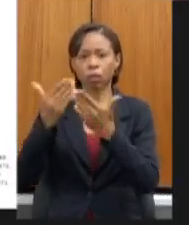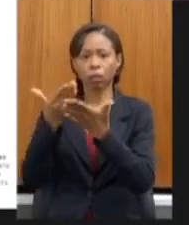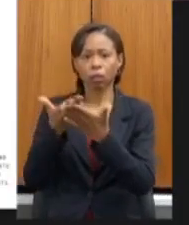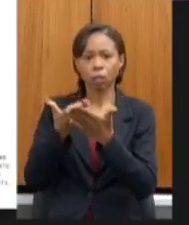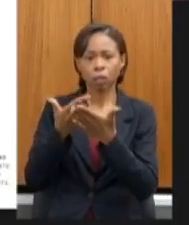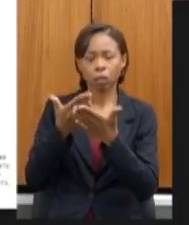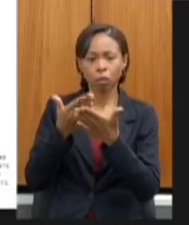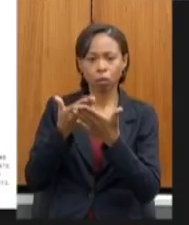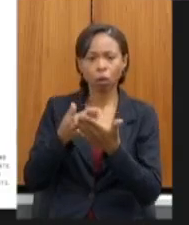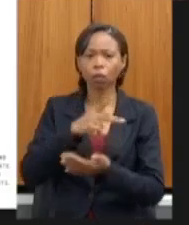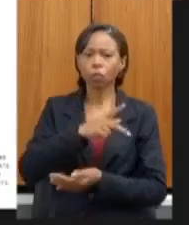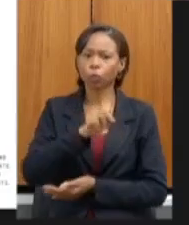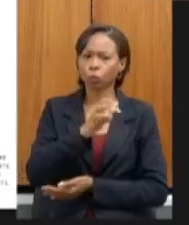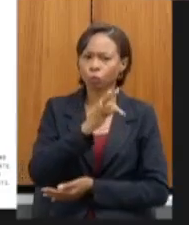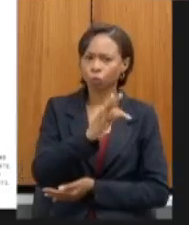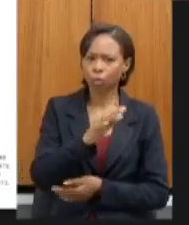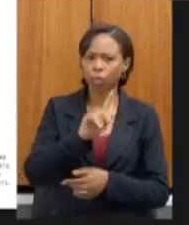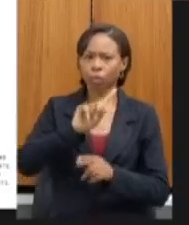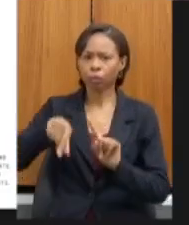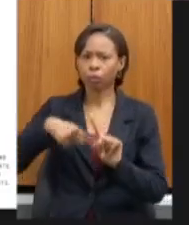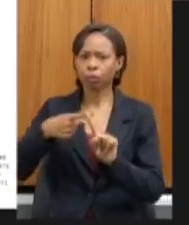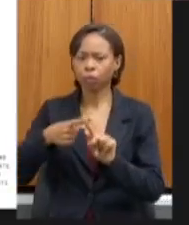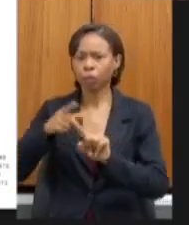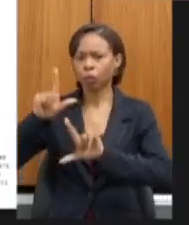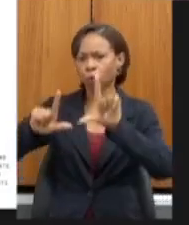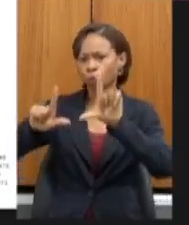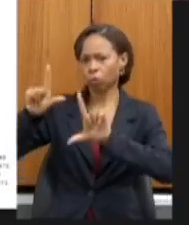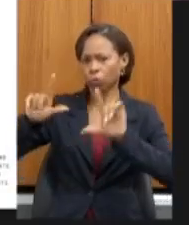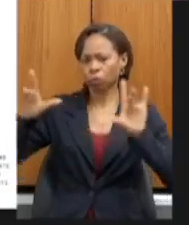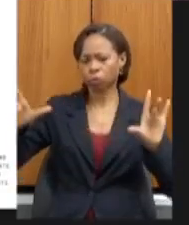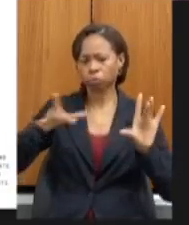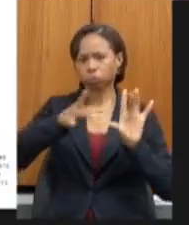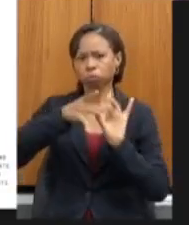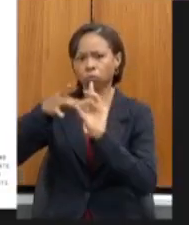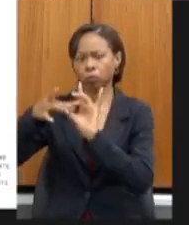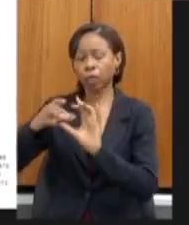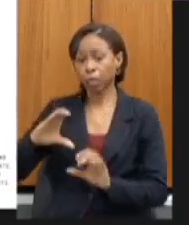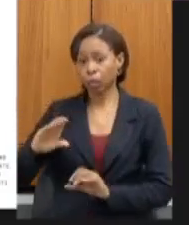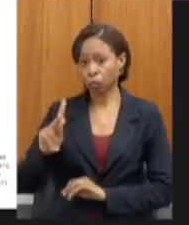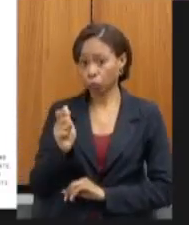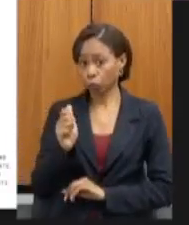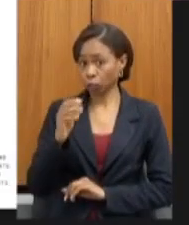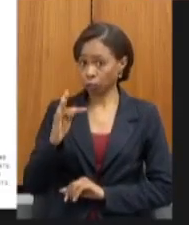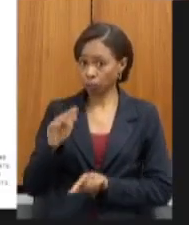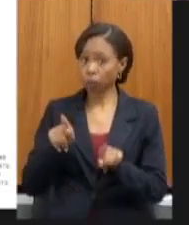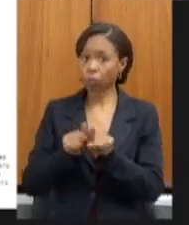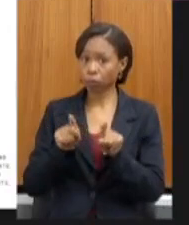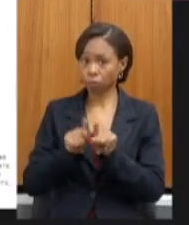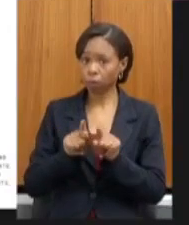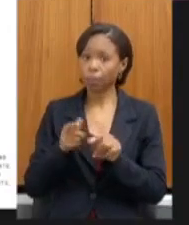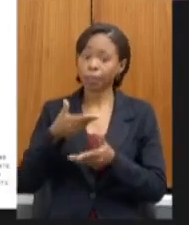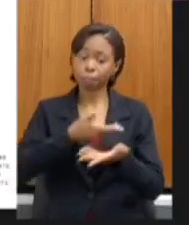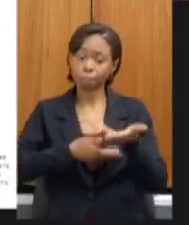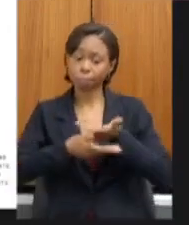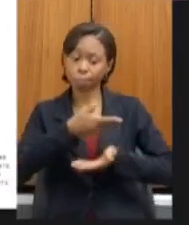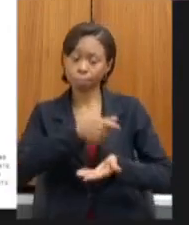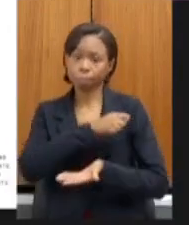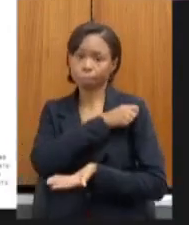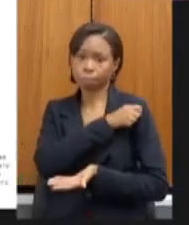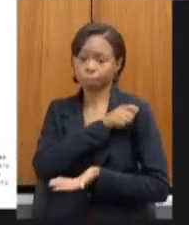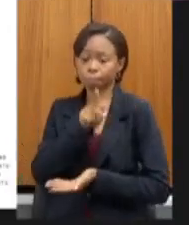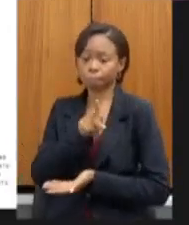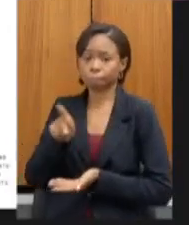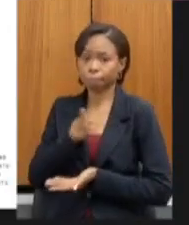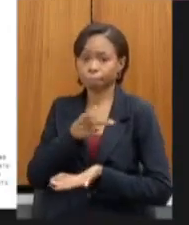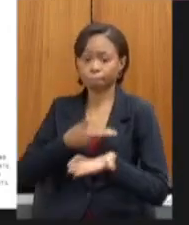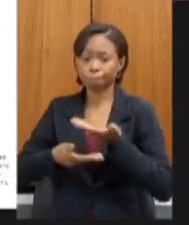programas de TV e conta com um chat que garante a interação entre alunos e professores a gente sabe que ainda precisa melhorar muito